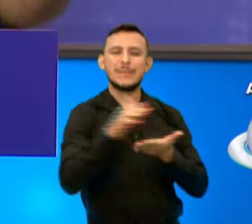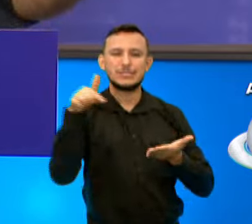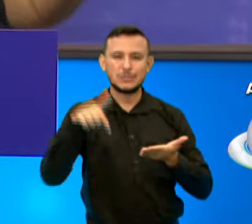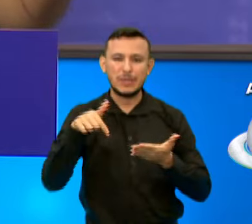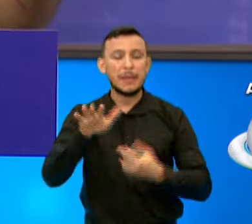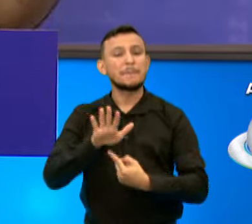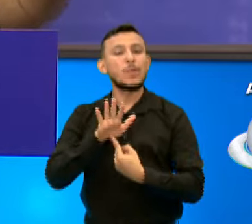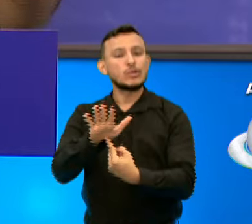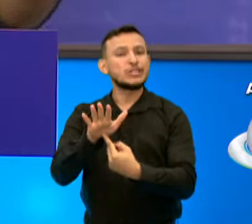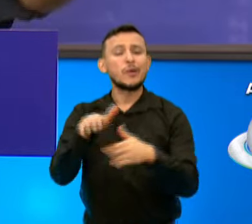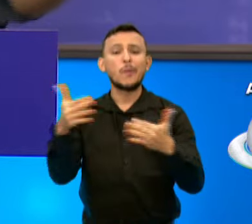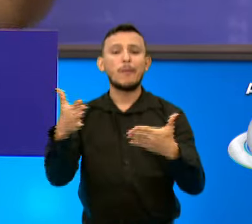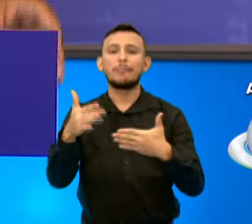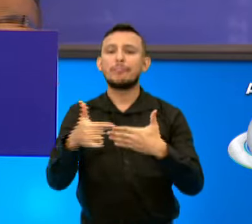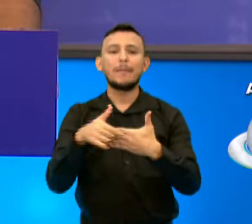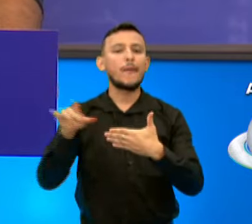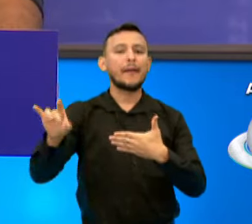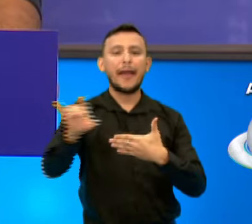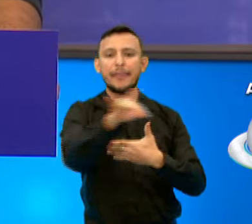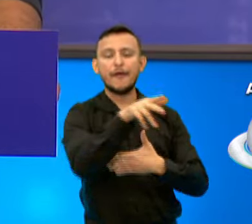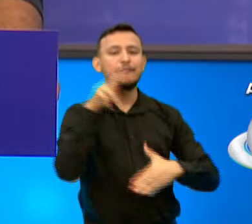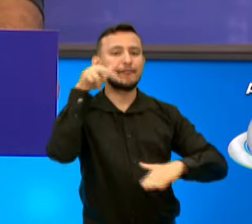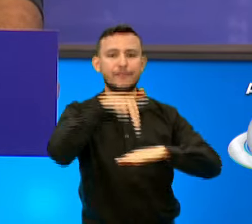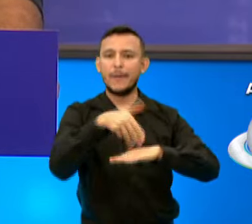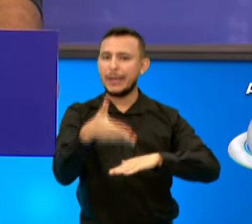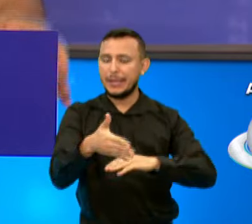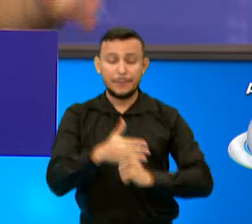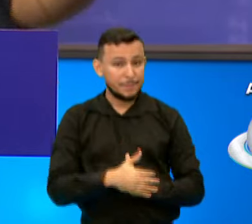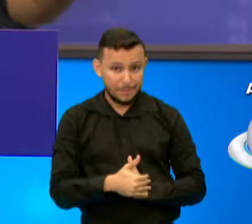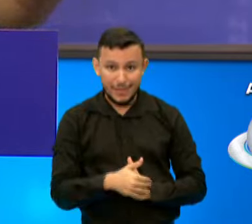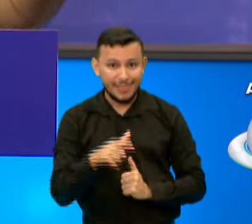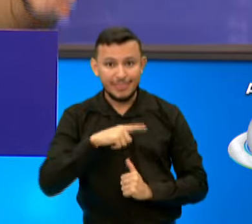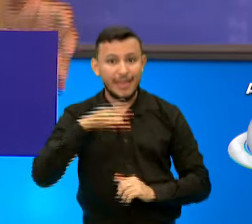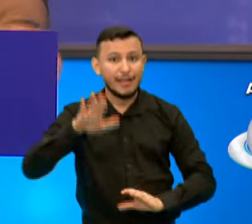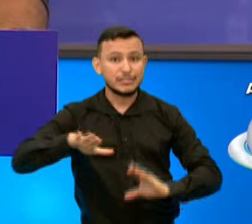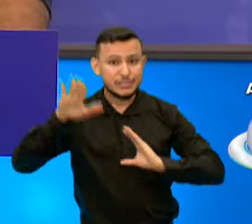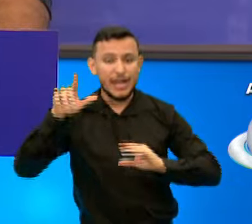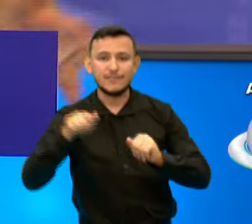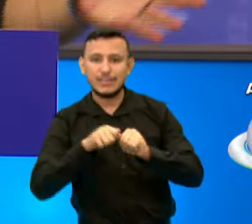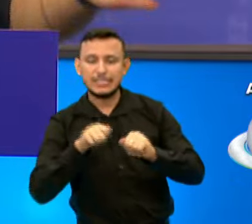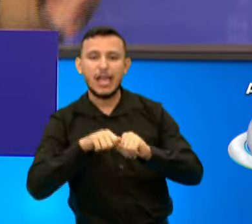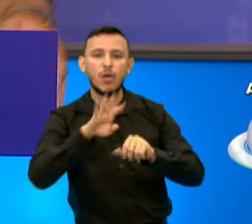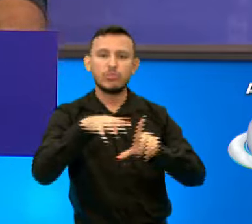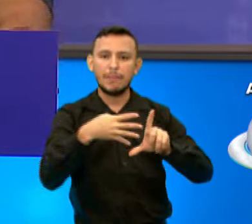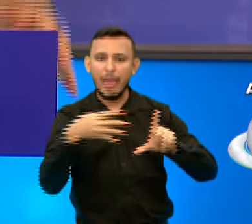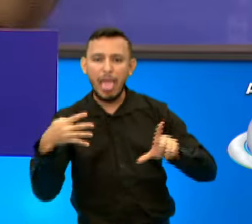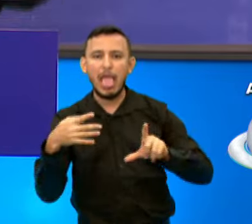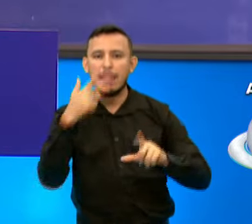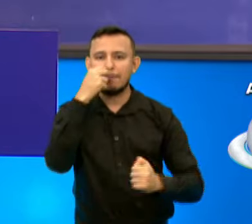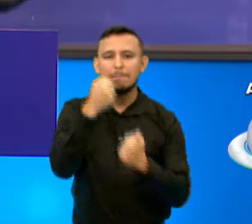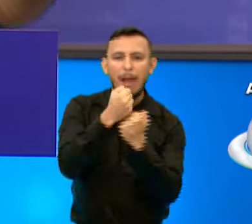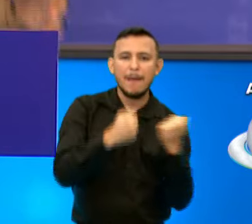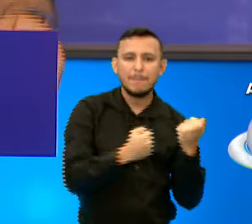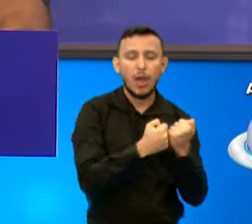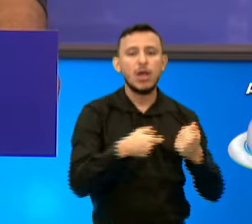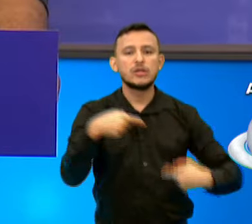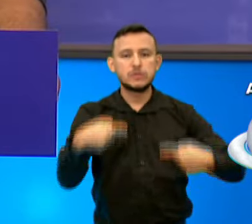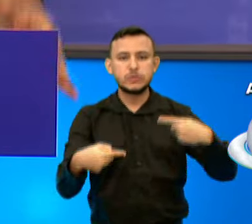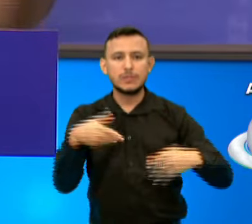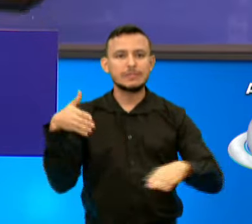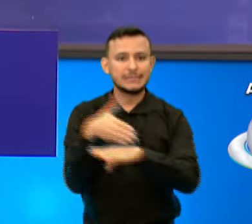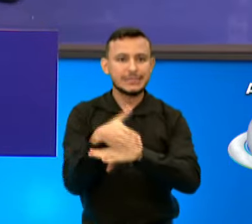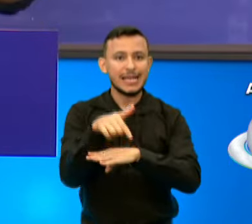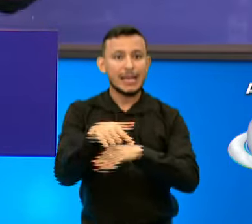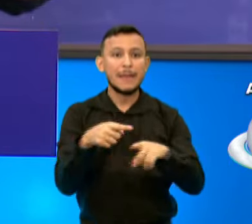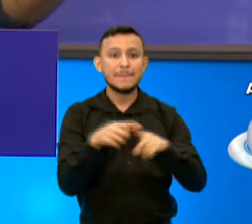mostrando bem qual foi o papel que cada candidato veio cumprir aqui. Tem candidato, inclusive, fazendo tabelinha aqui, enfim, que brigou muito para fazer